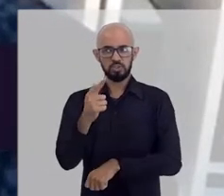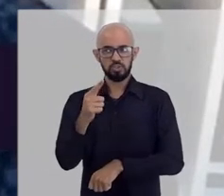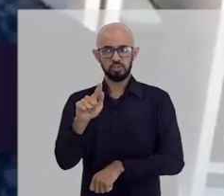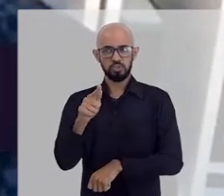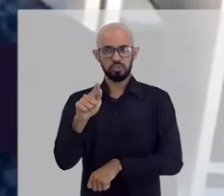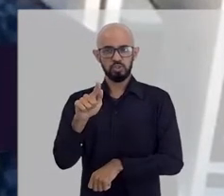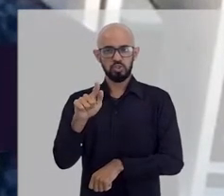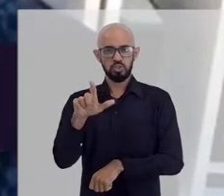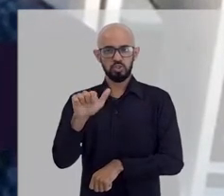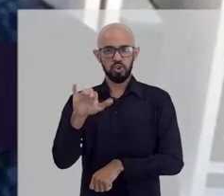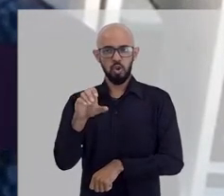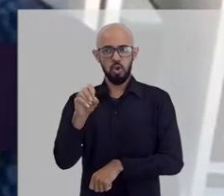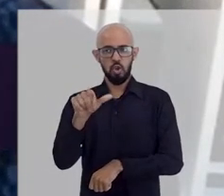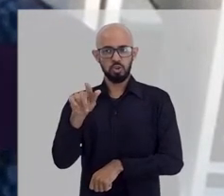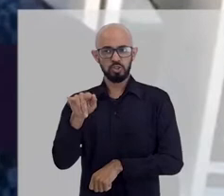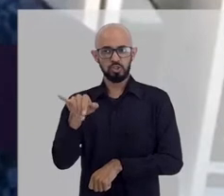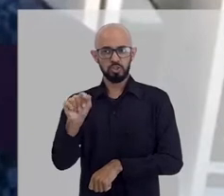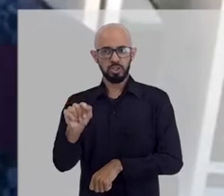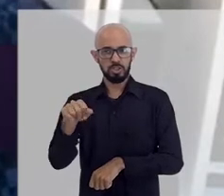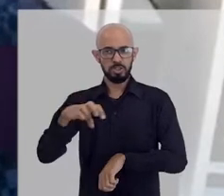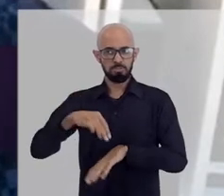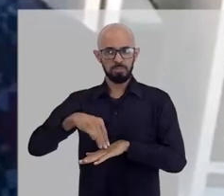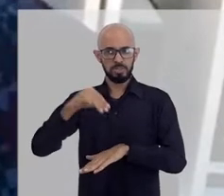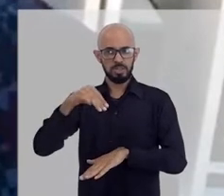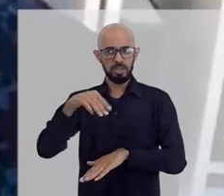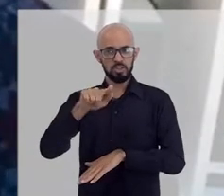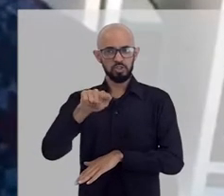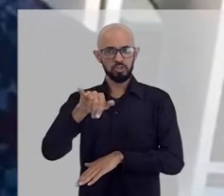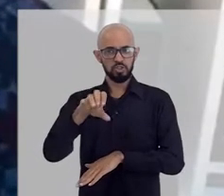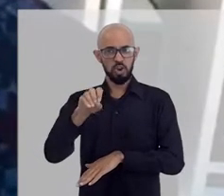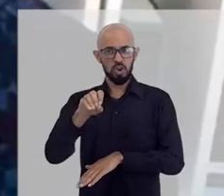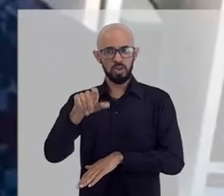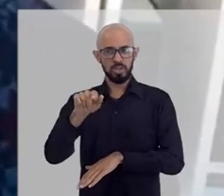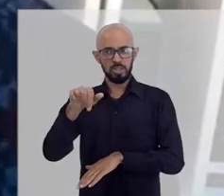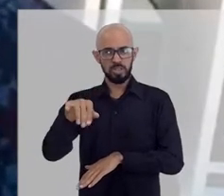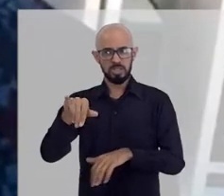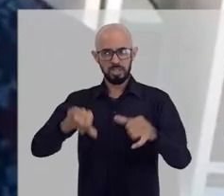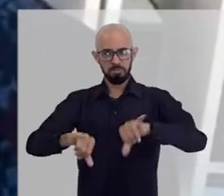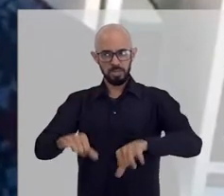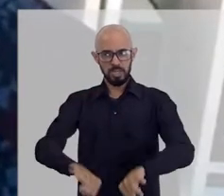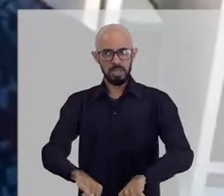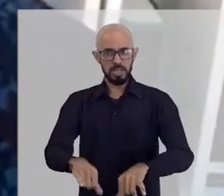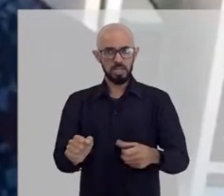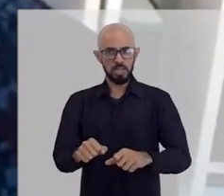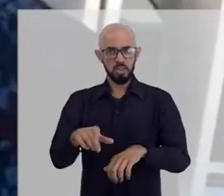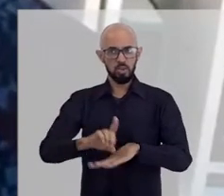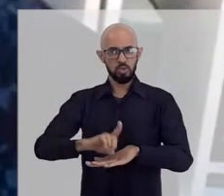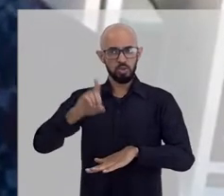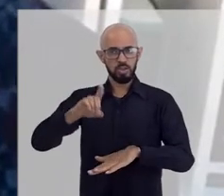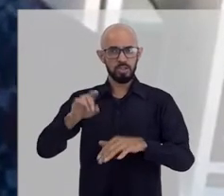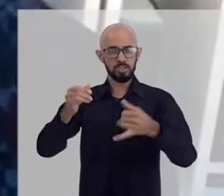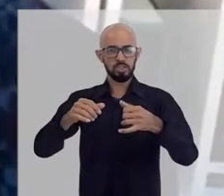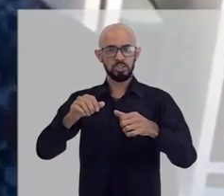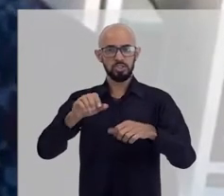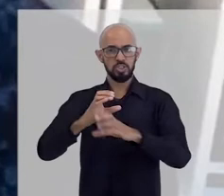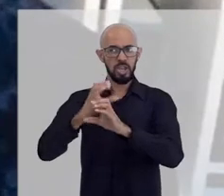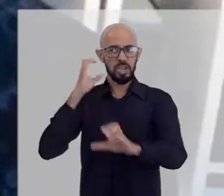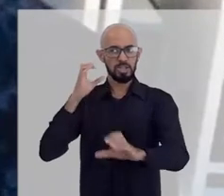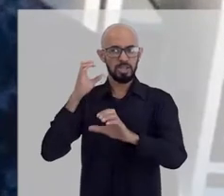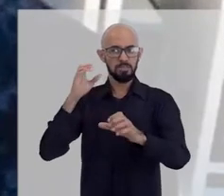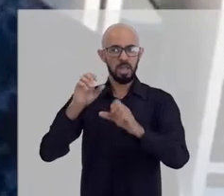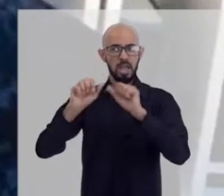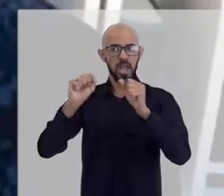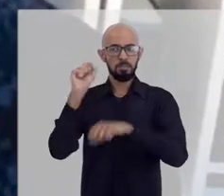Federal do Rio Grande do Sul, tem mestrado em Geoquímica pela Federal da Bahia, doutorado em Engenharia Ambiental pela